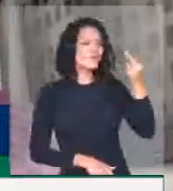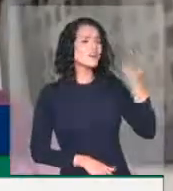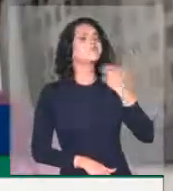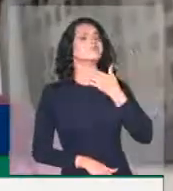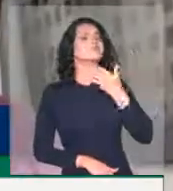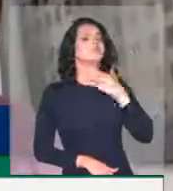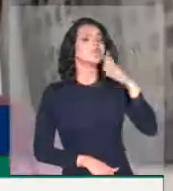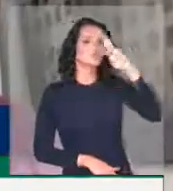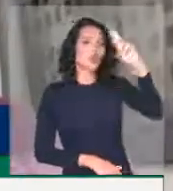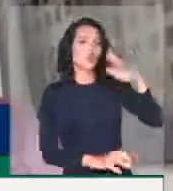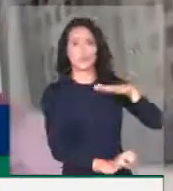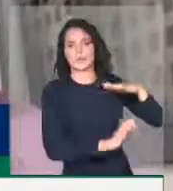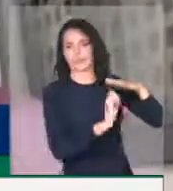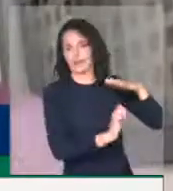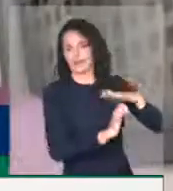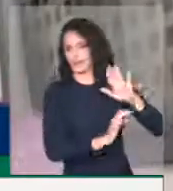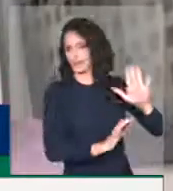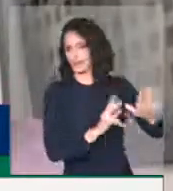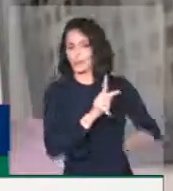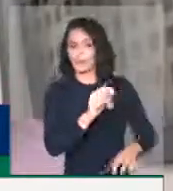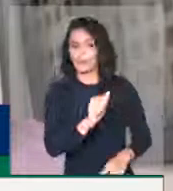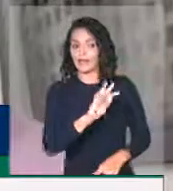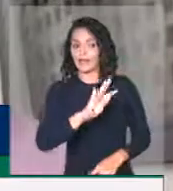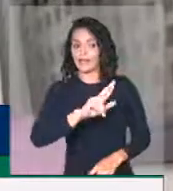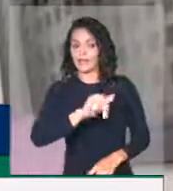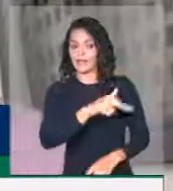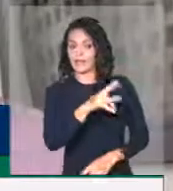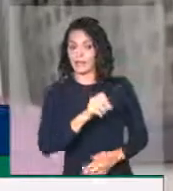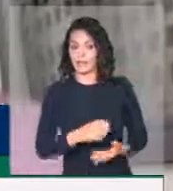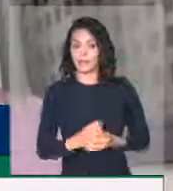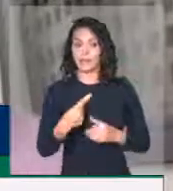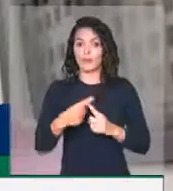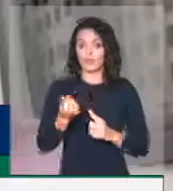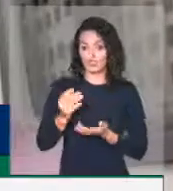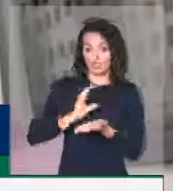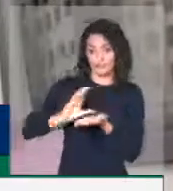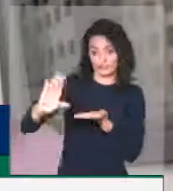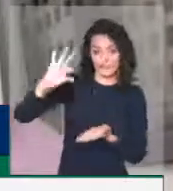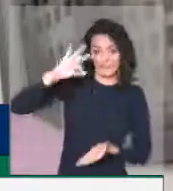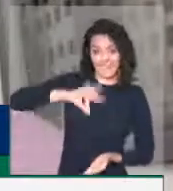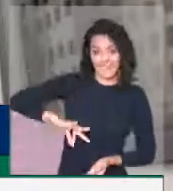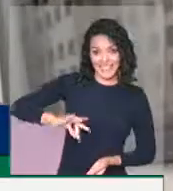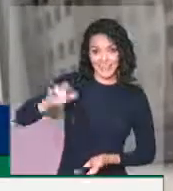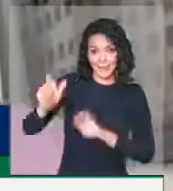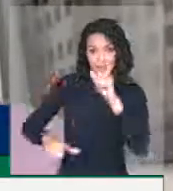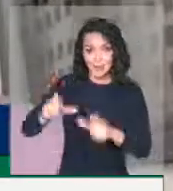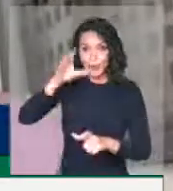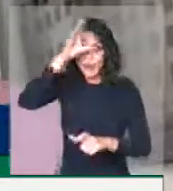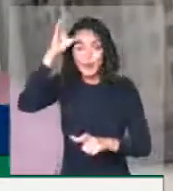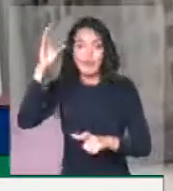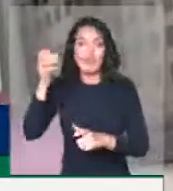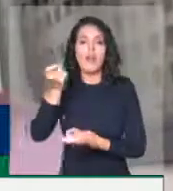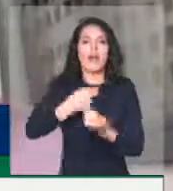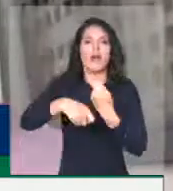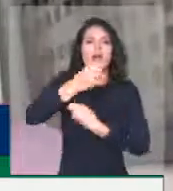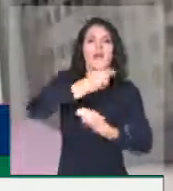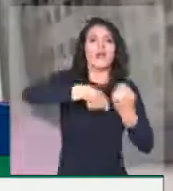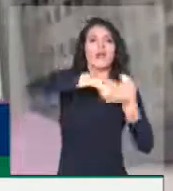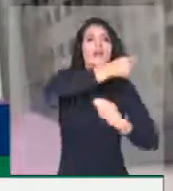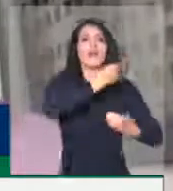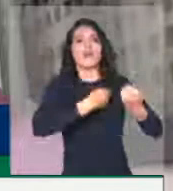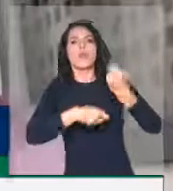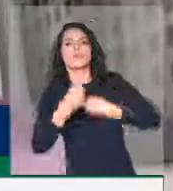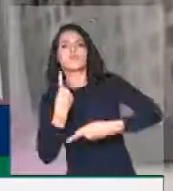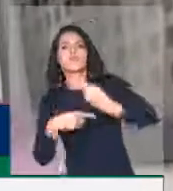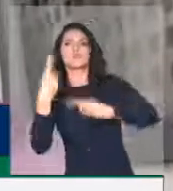dinheiro que vai para a mão do trabalhador ele aquece a nossa economia, ele promove desenvolvimento e é uma questão de justiça social